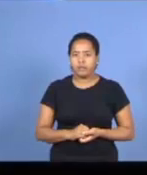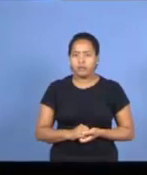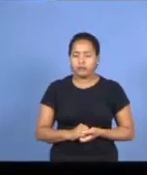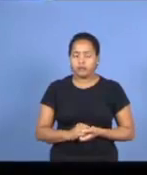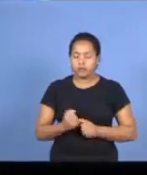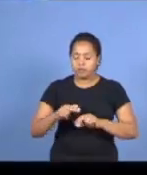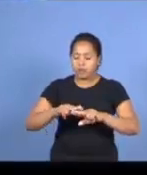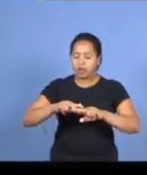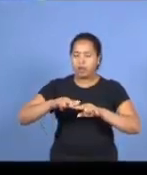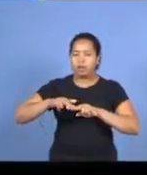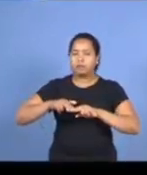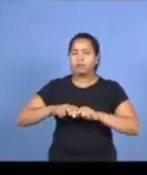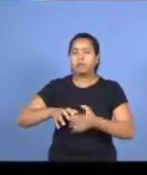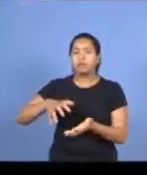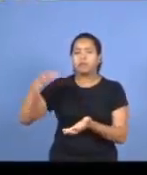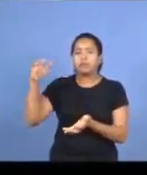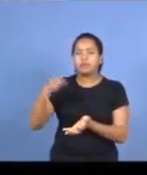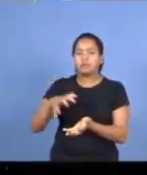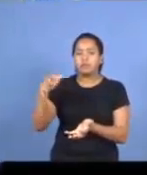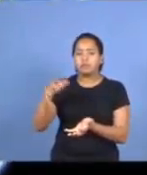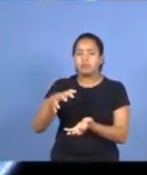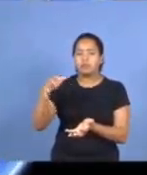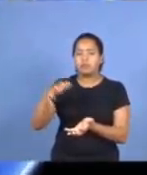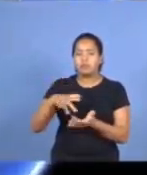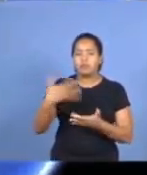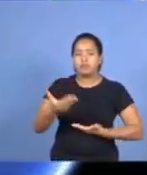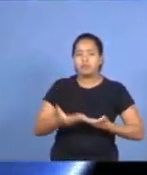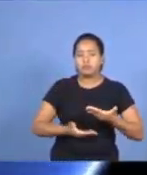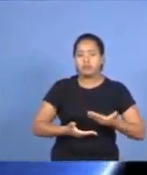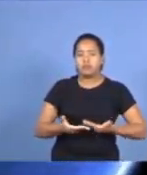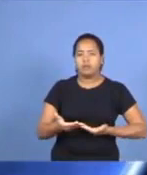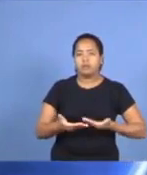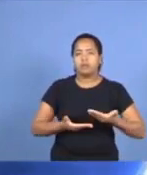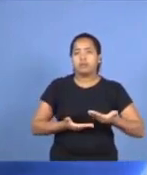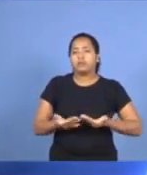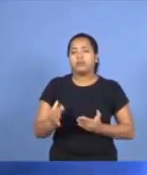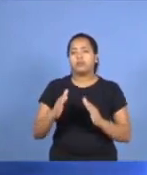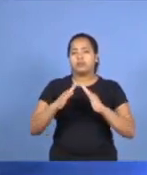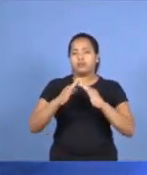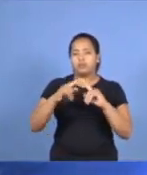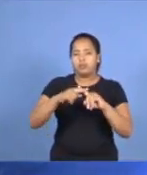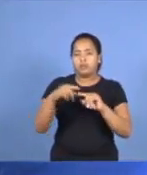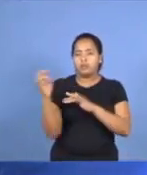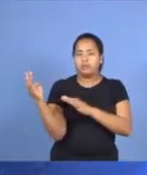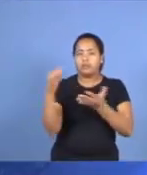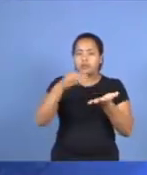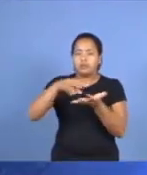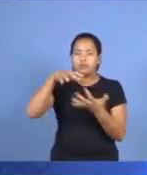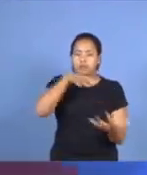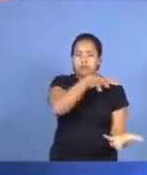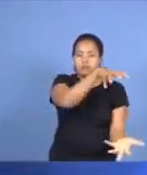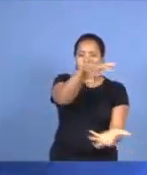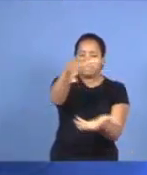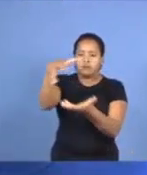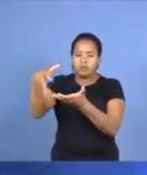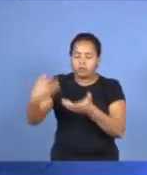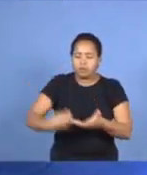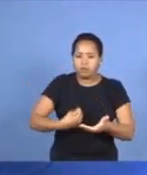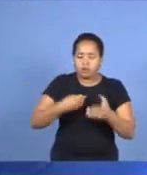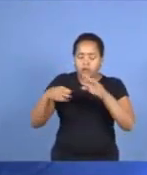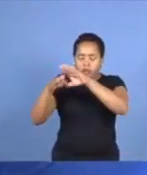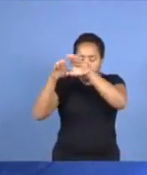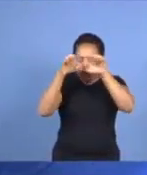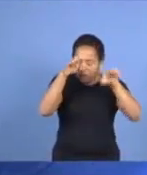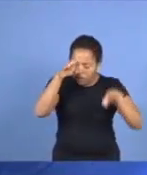Através do sistema de transmissão, os membros da Igreja Cristã Maranata de todo o planeta vivem um momento de